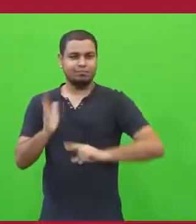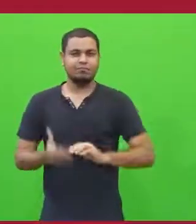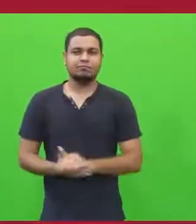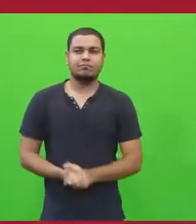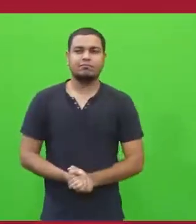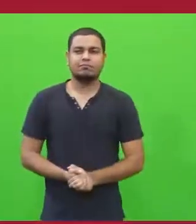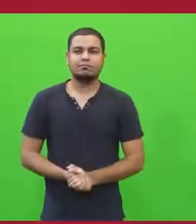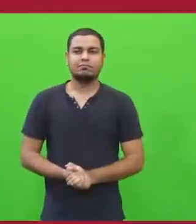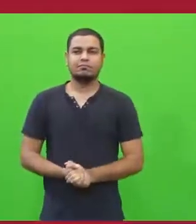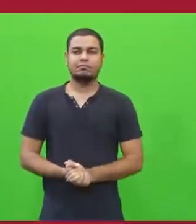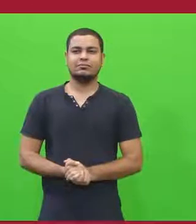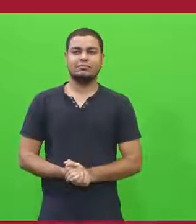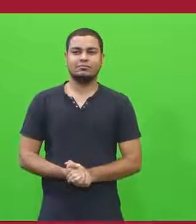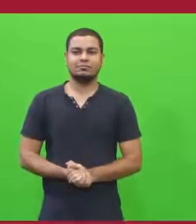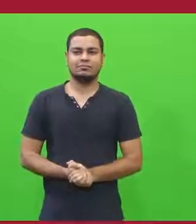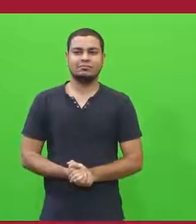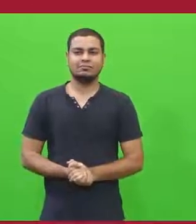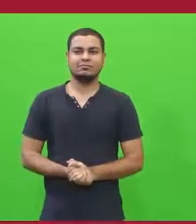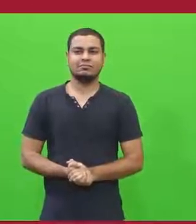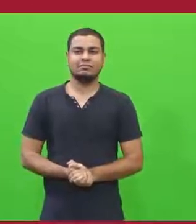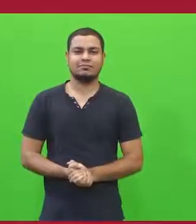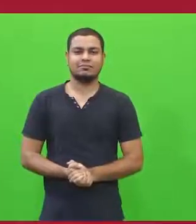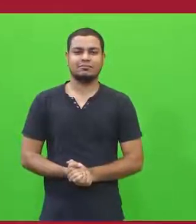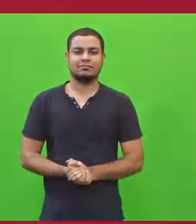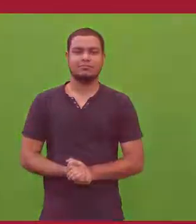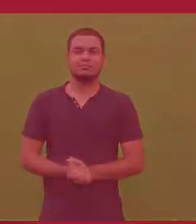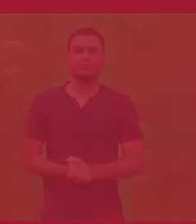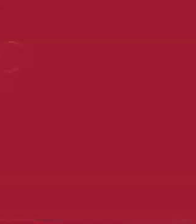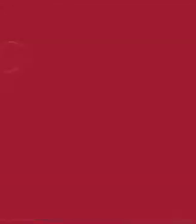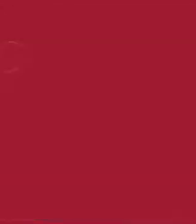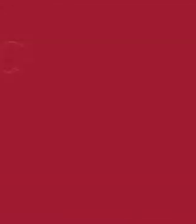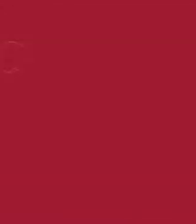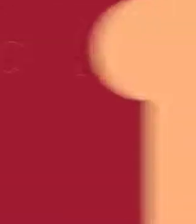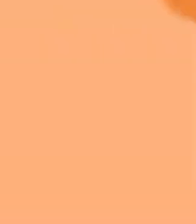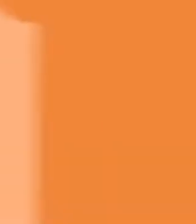Aula 7. Conteúdo, redação.